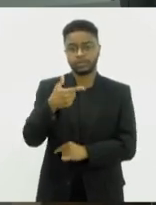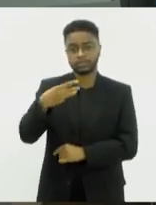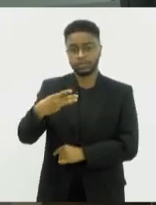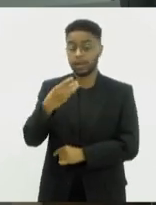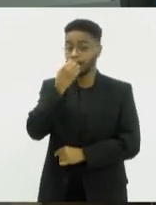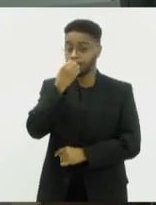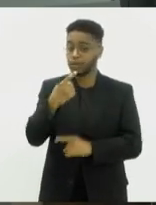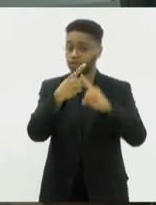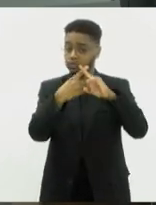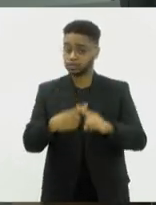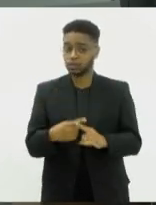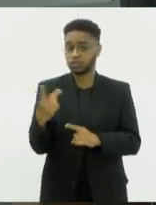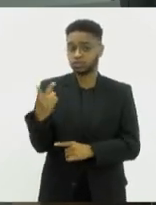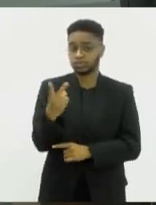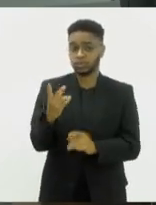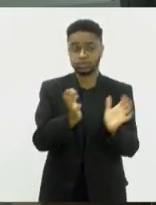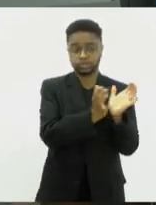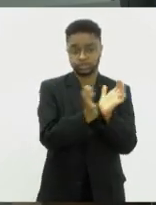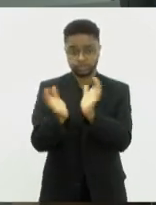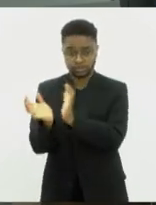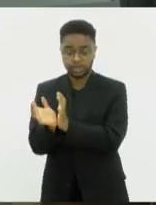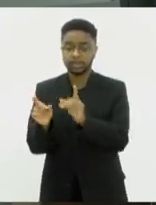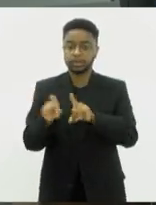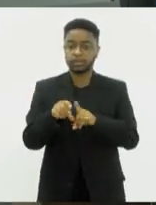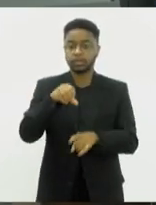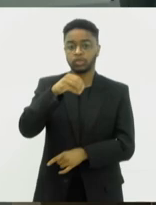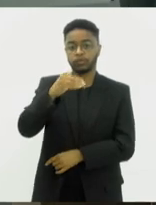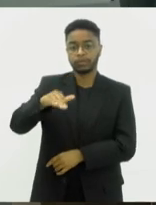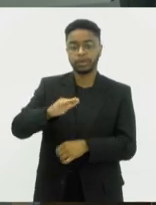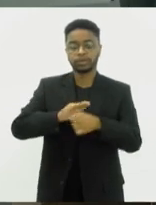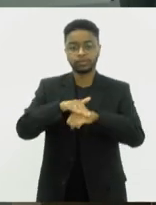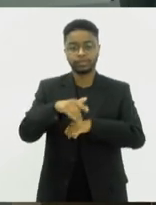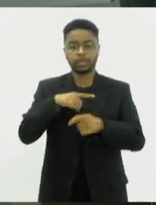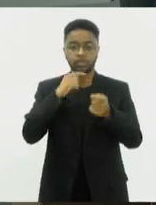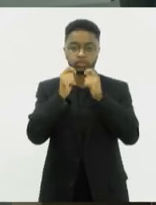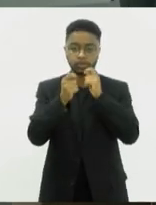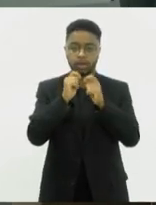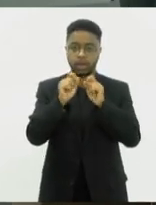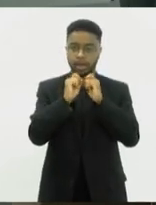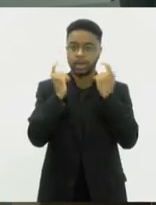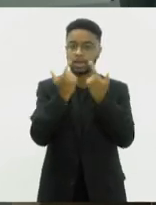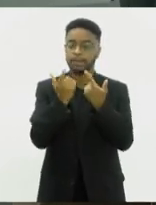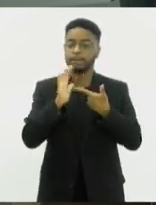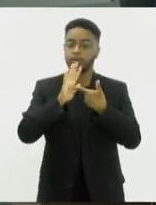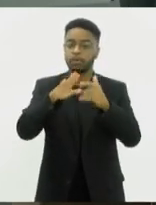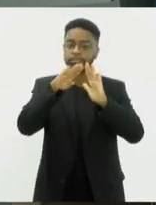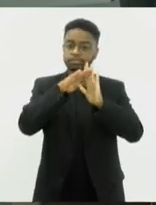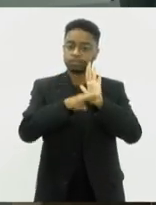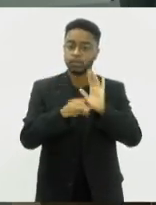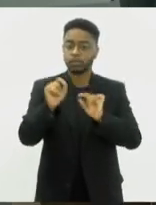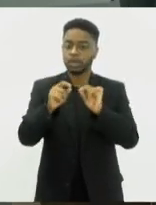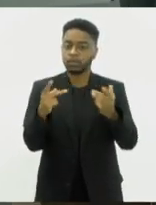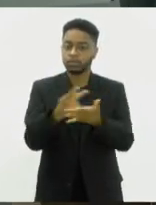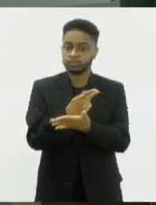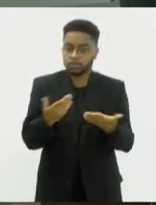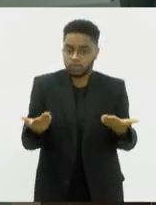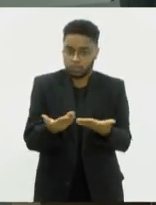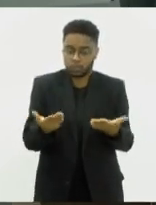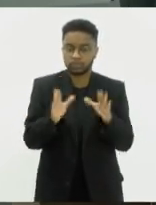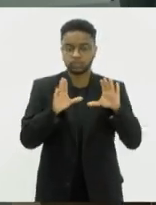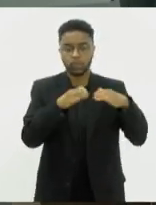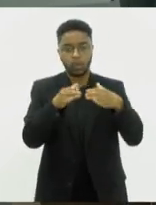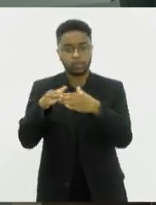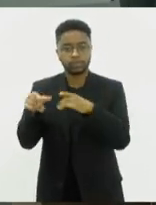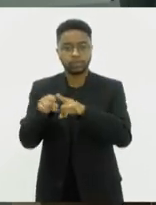torcidas. E logo mais, também às 9h30 da noite, tem o Jornal da Alerje com as informações do dia, tudo o que aconteceu nas comissões, no